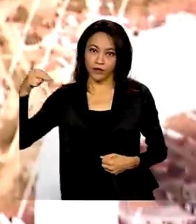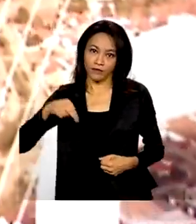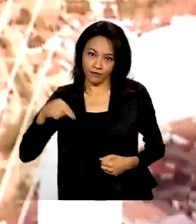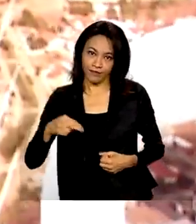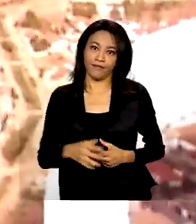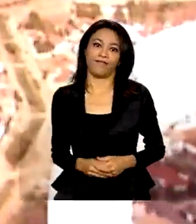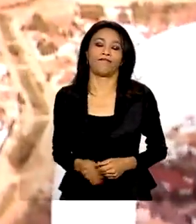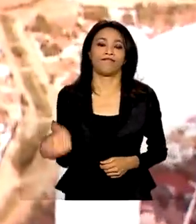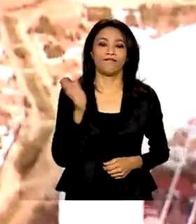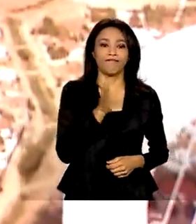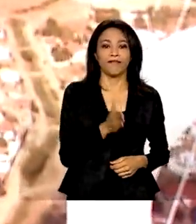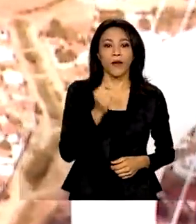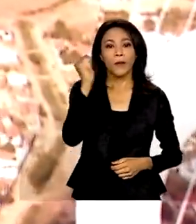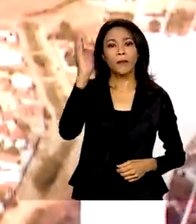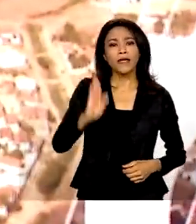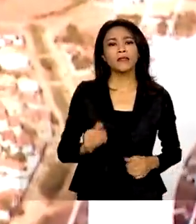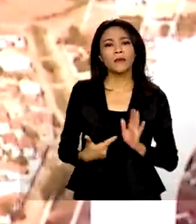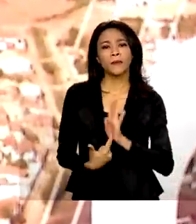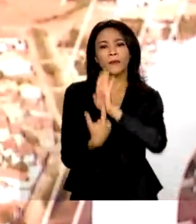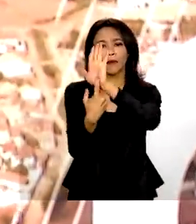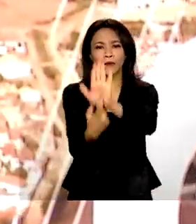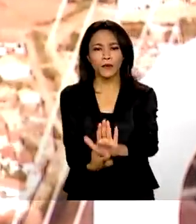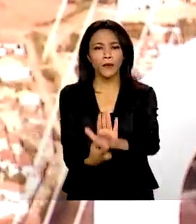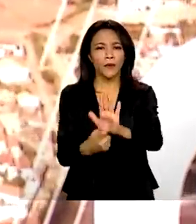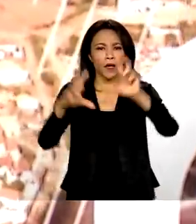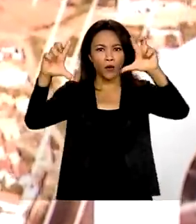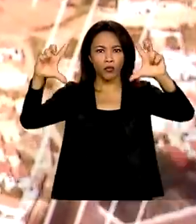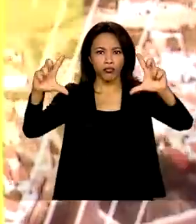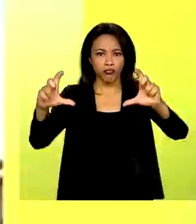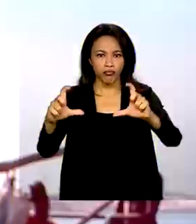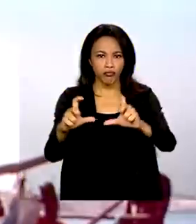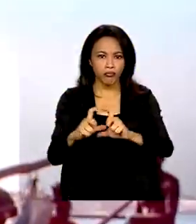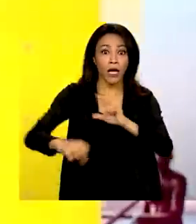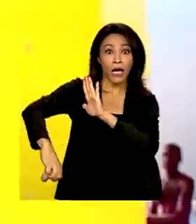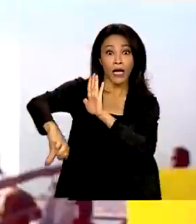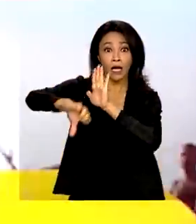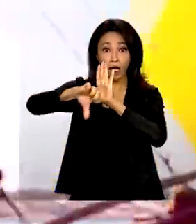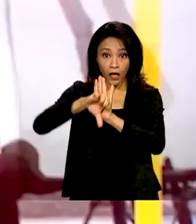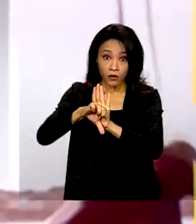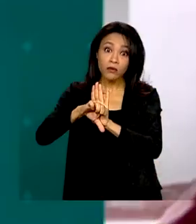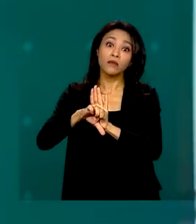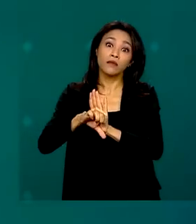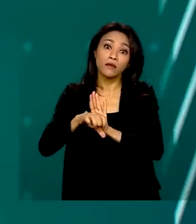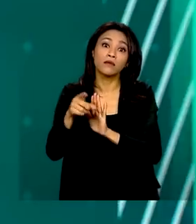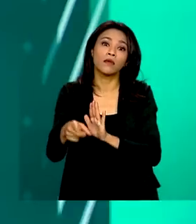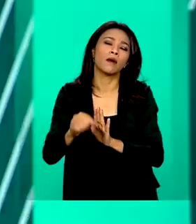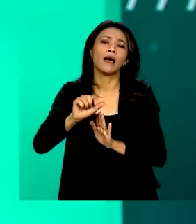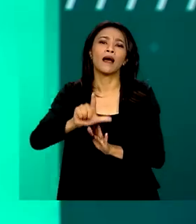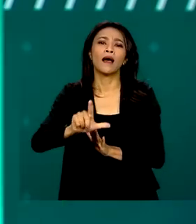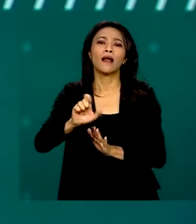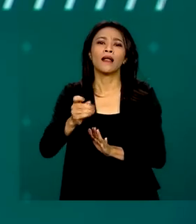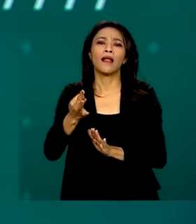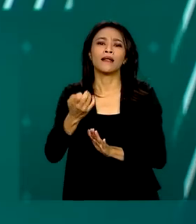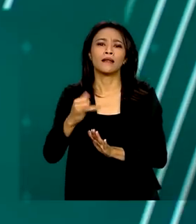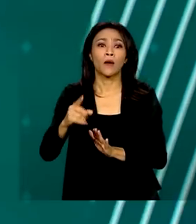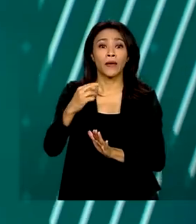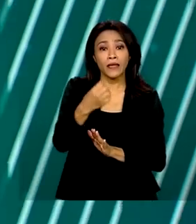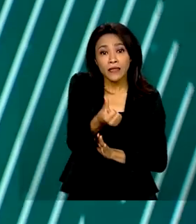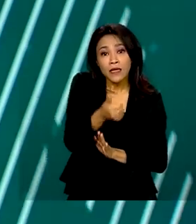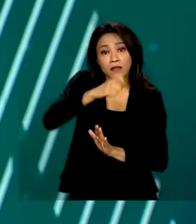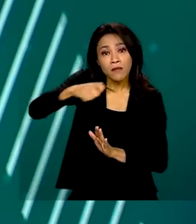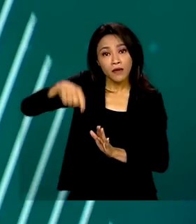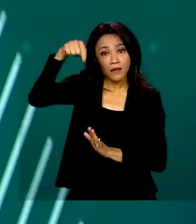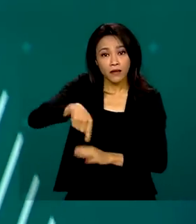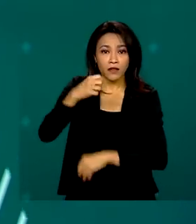O Brasil apresentou redução nos crimes violentos letais nos primeiros seis meses deste ano, na